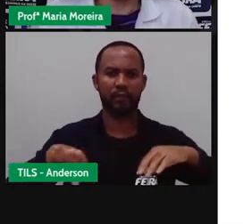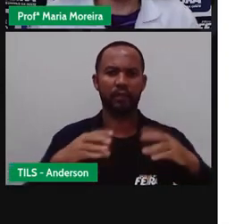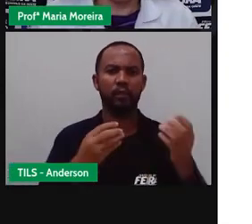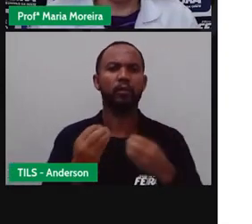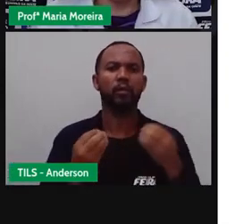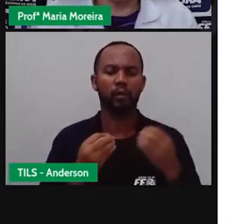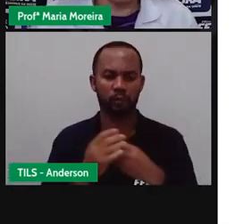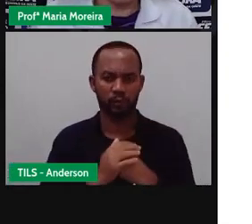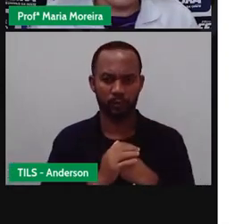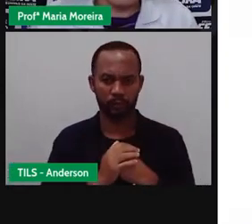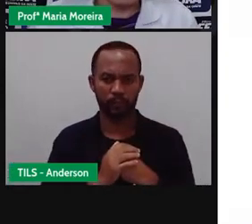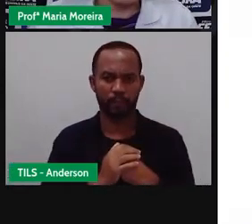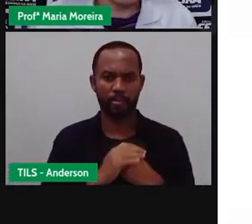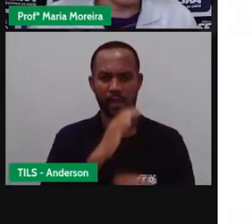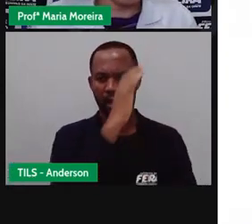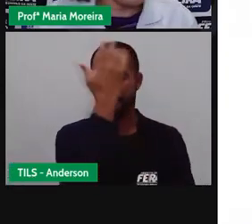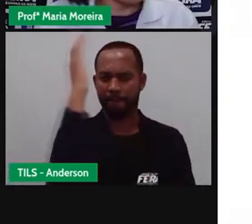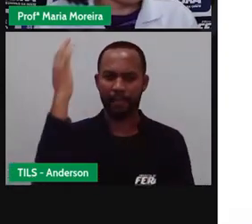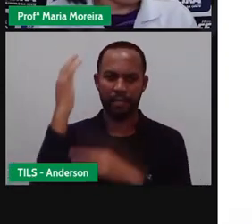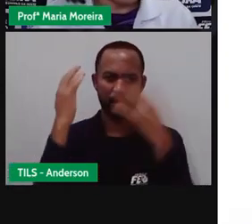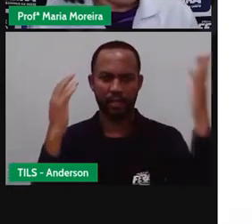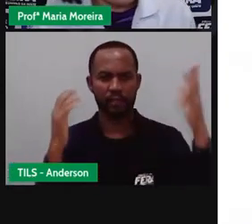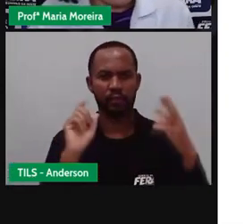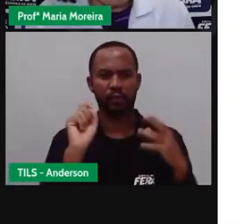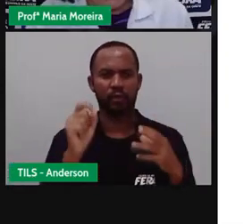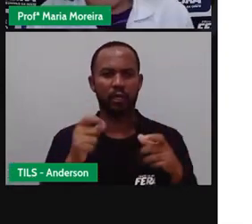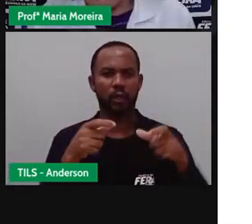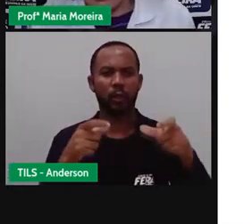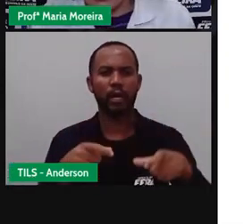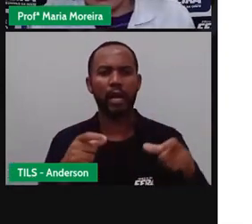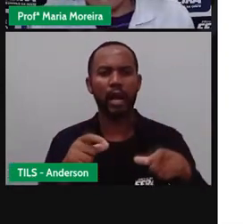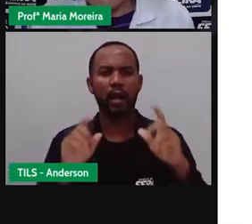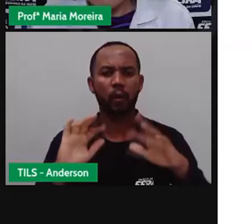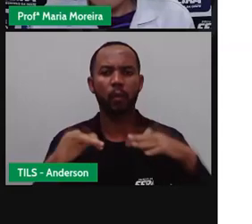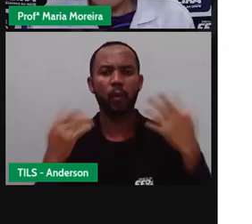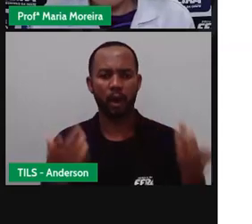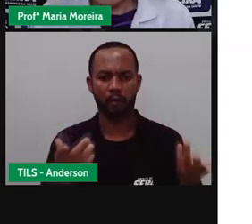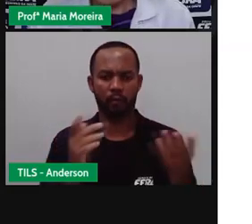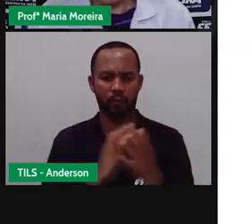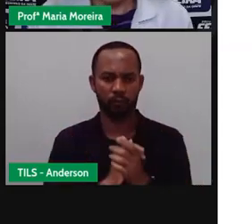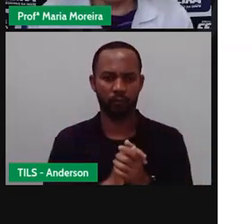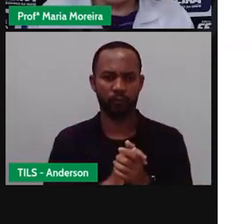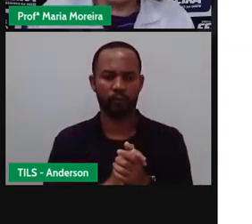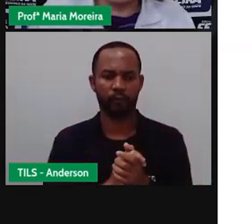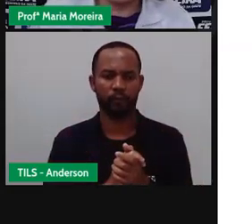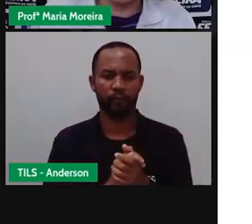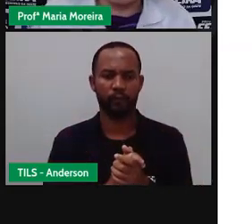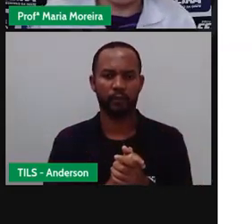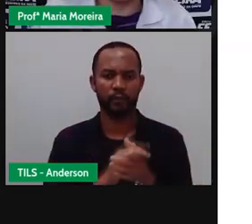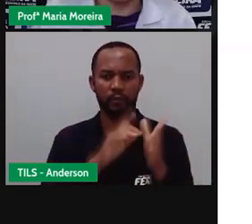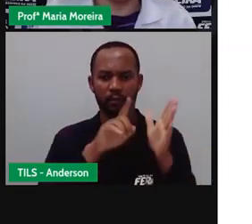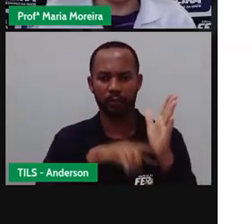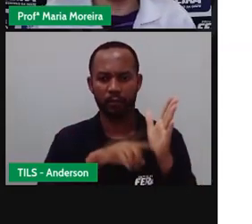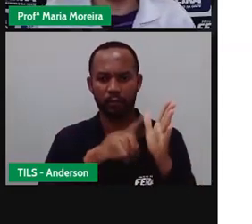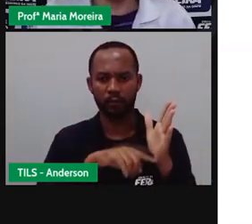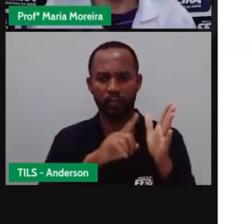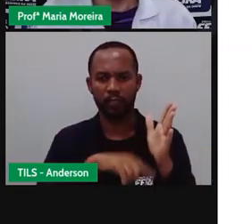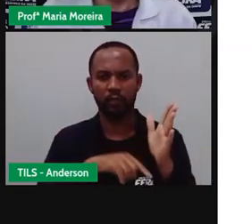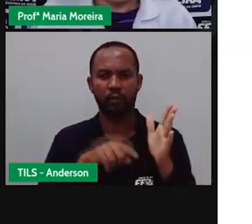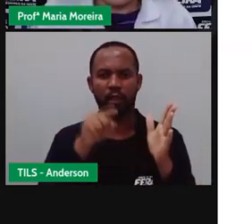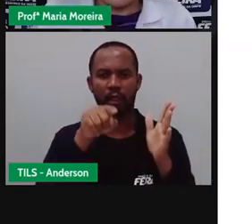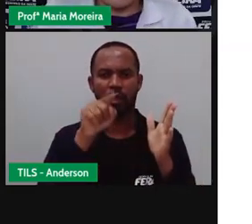impactos ambientais Desse lixo Aonde? Se é impacto ambiental Eu estou reduzindo os impactos Na